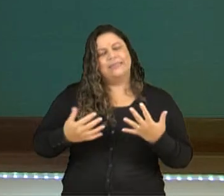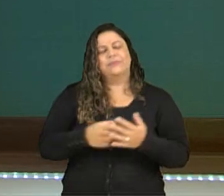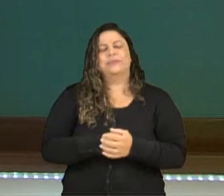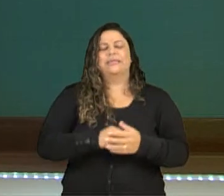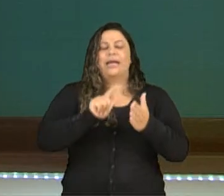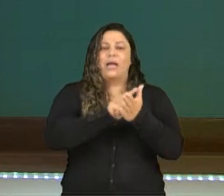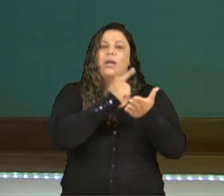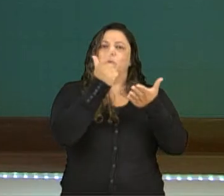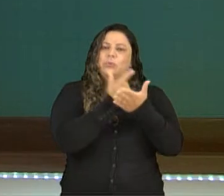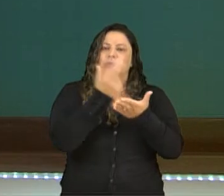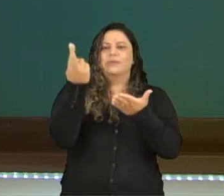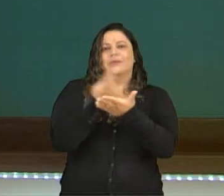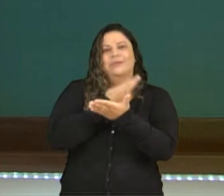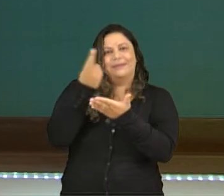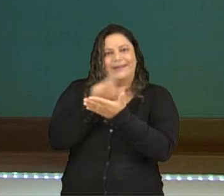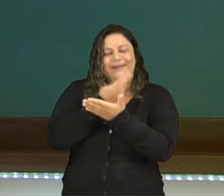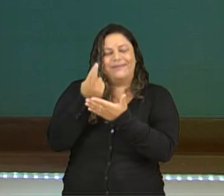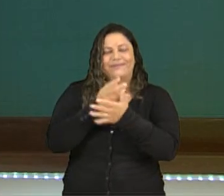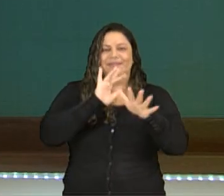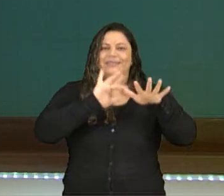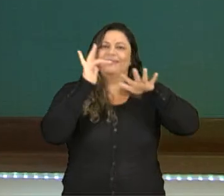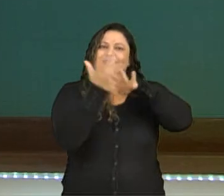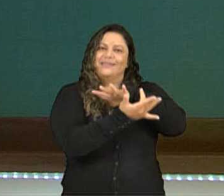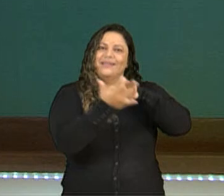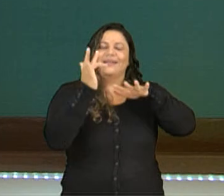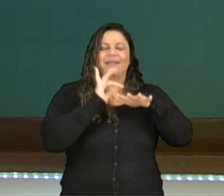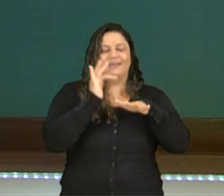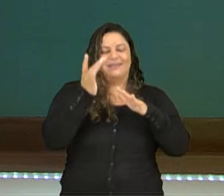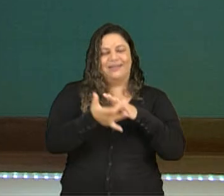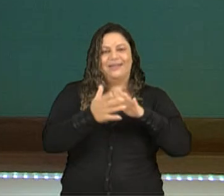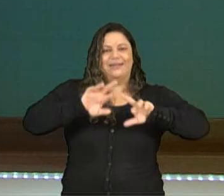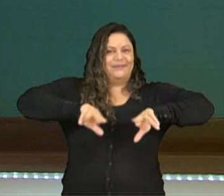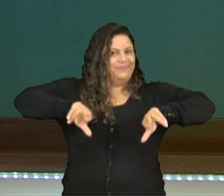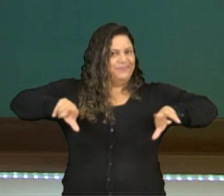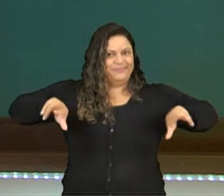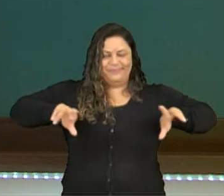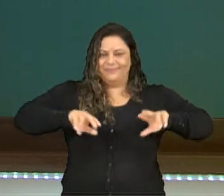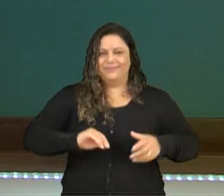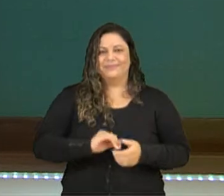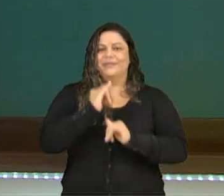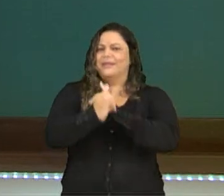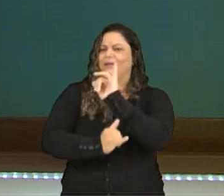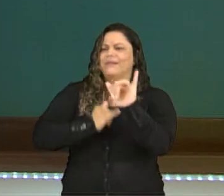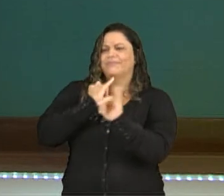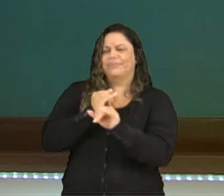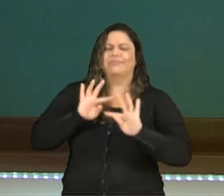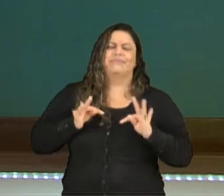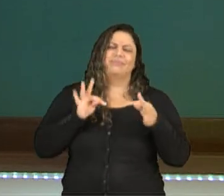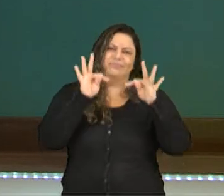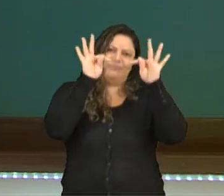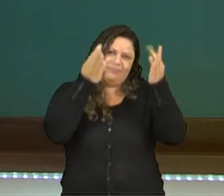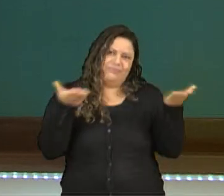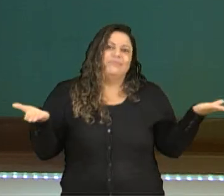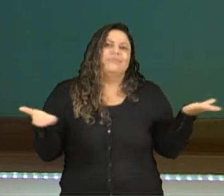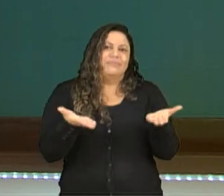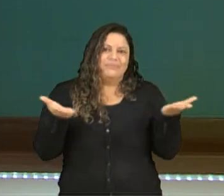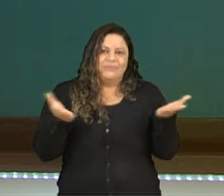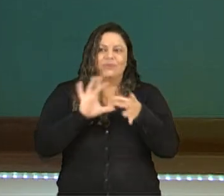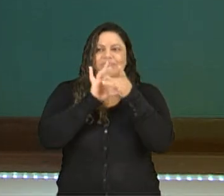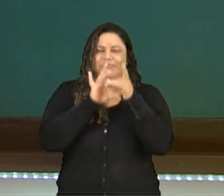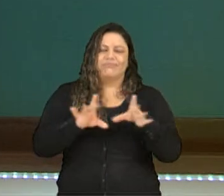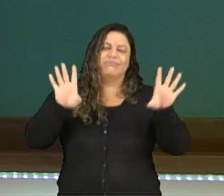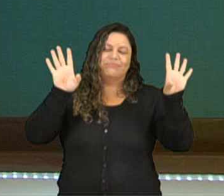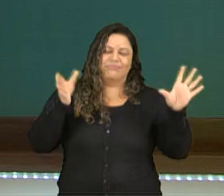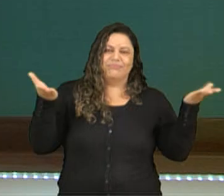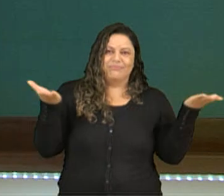Jornal, revista, internet, redes sociais. Essa tecnologia que hoje nos proporciona, né,